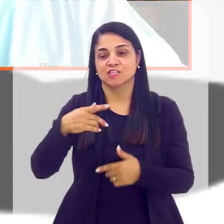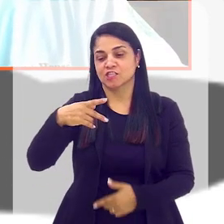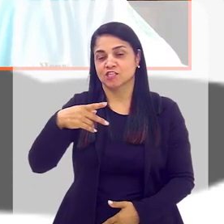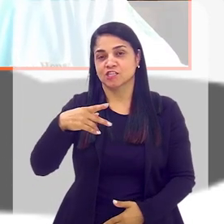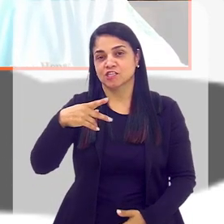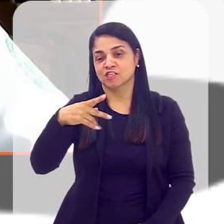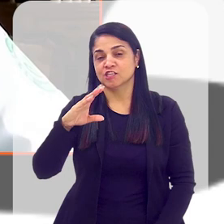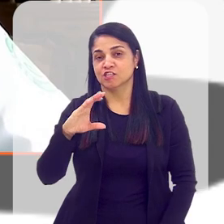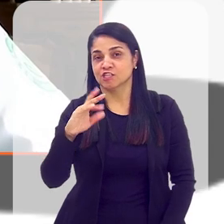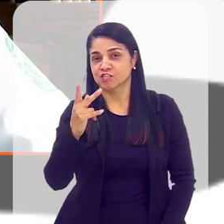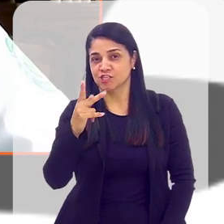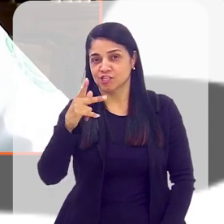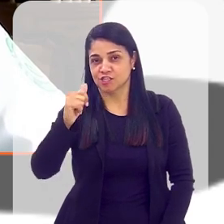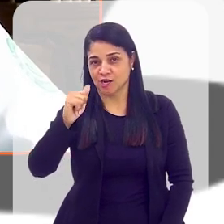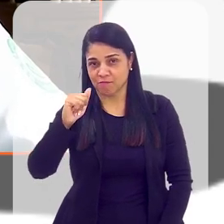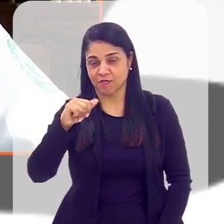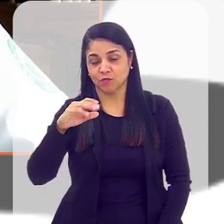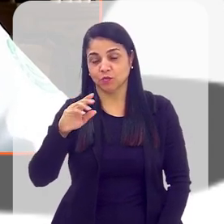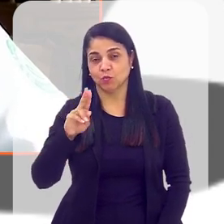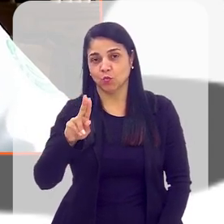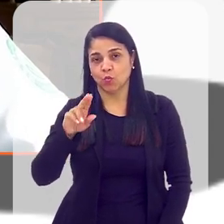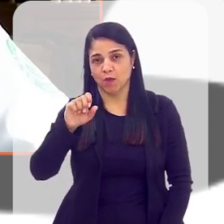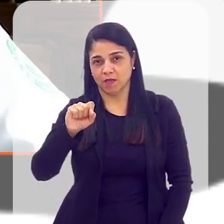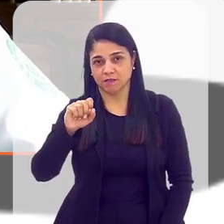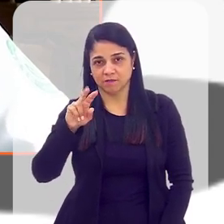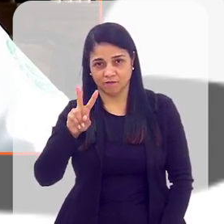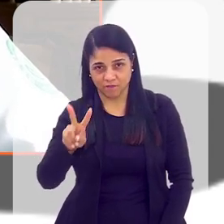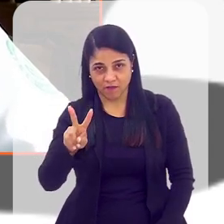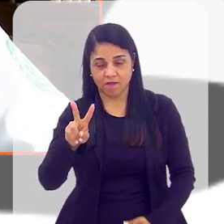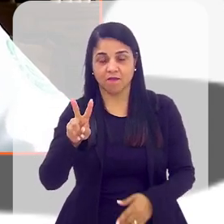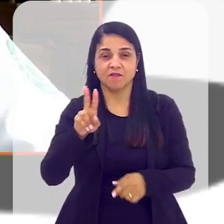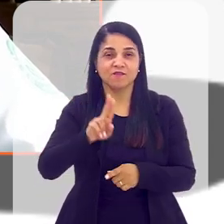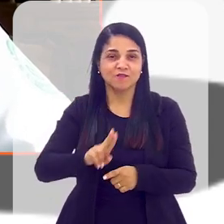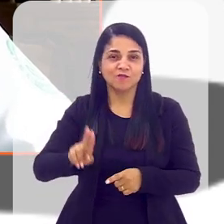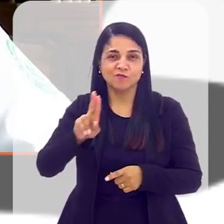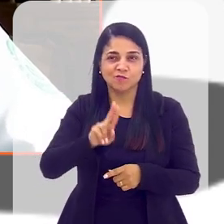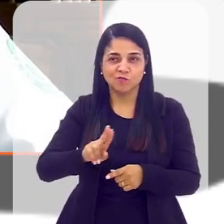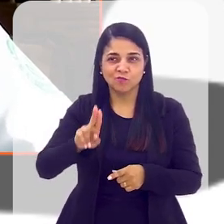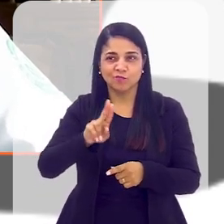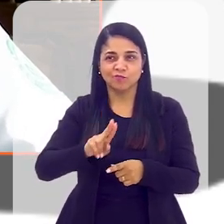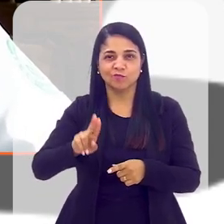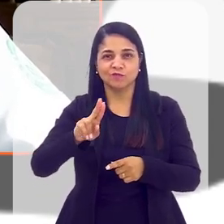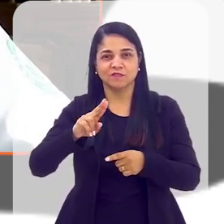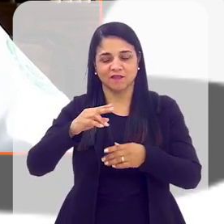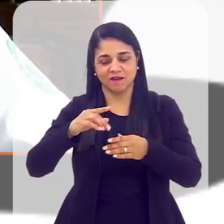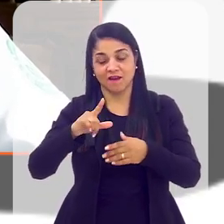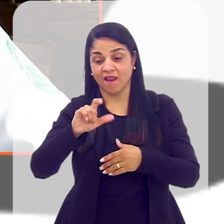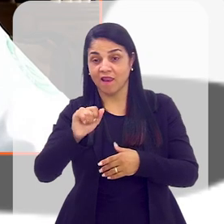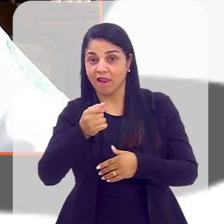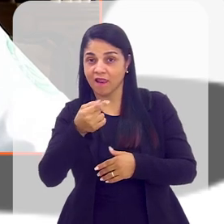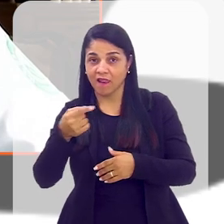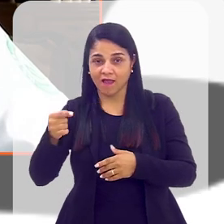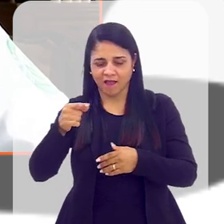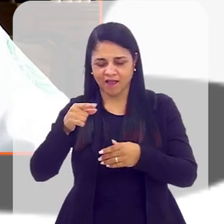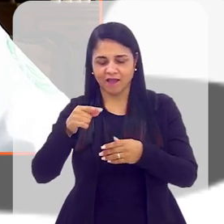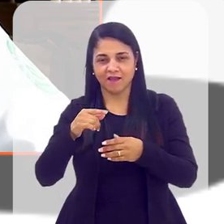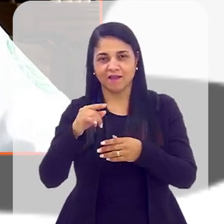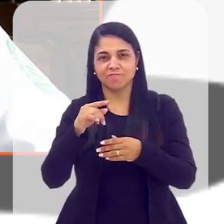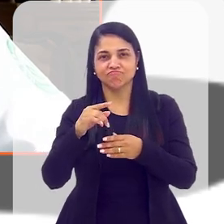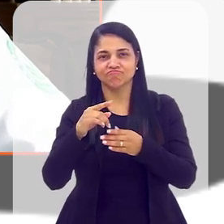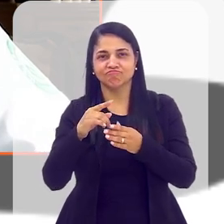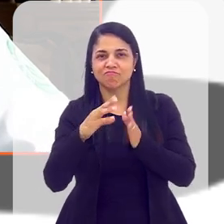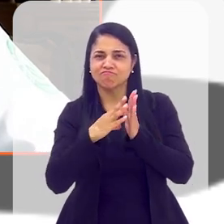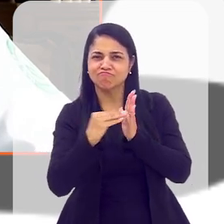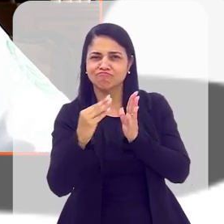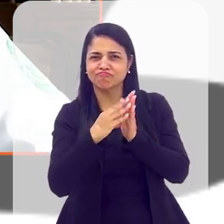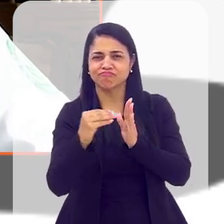chapa de USB que se usa para fazer base, para colocar o vinil siding, que é aquela lâmina de vinil imitando madeira, aqui tem que